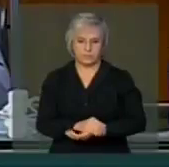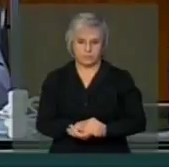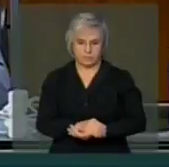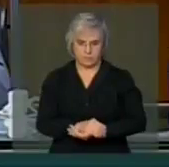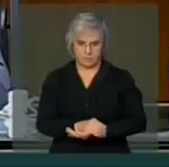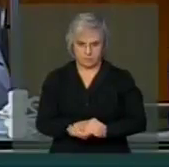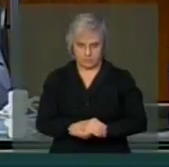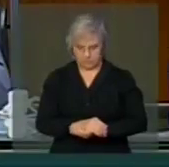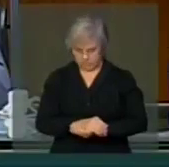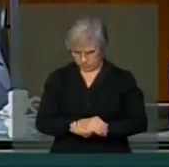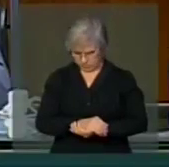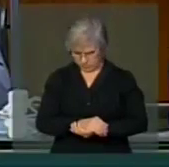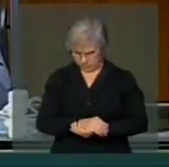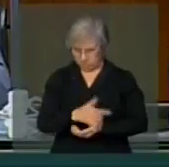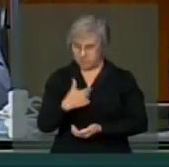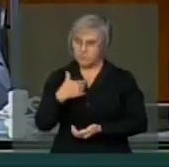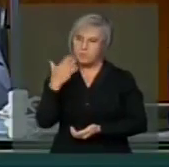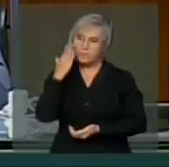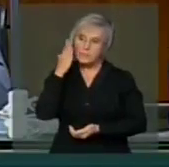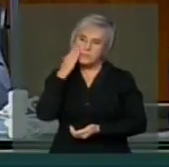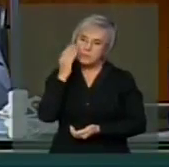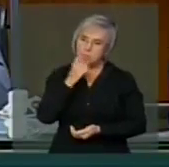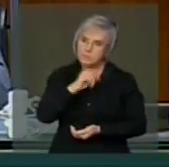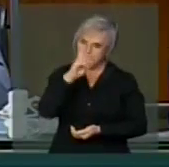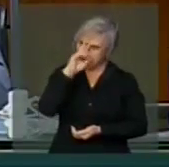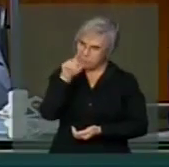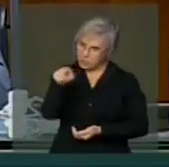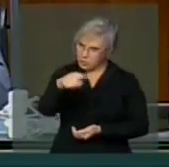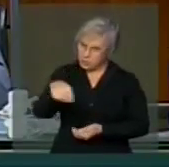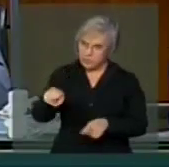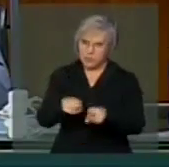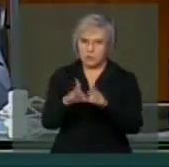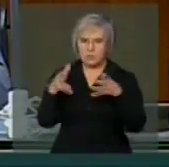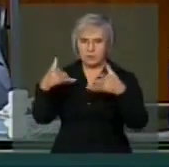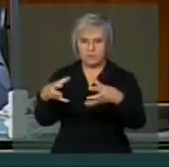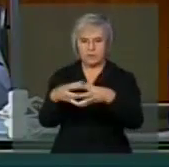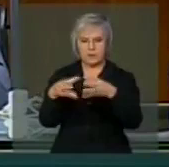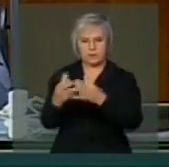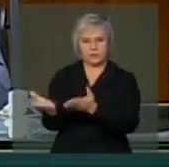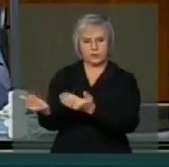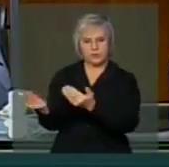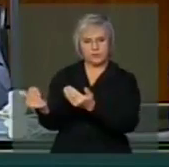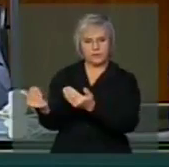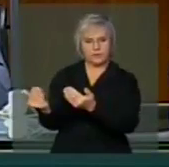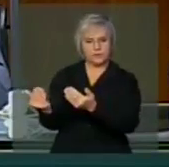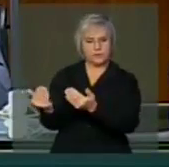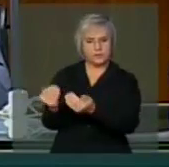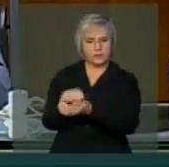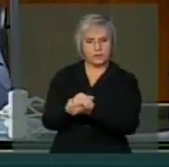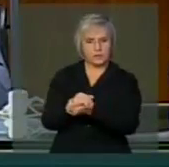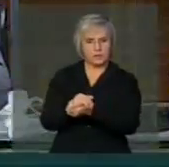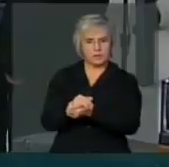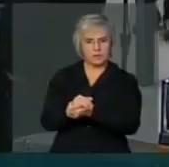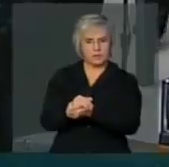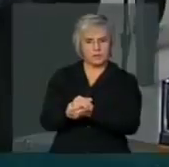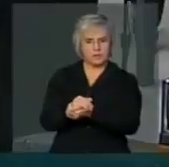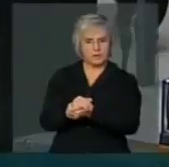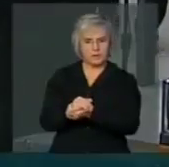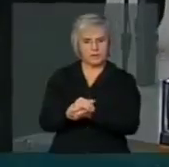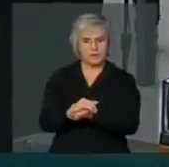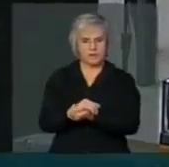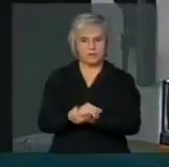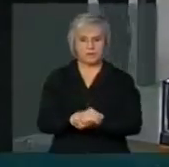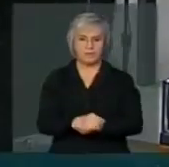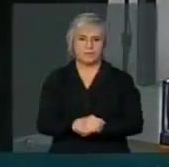Deputado, eu gostaria de saber de vossa excelência, vocês também fazem parte do bloco da juventude do Ceará igual a vossa excelência. Concedo a